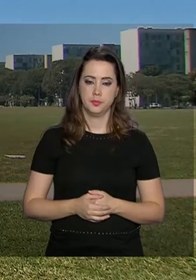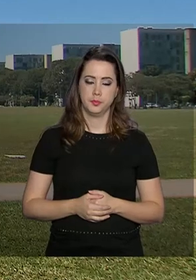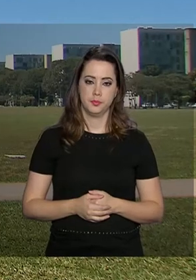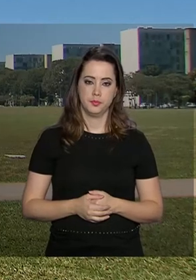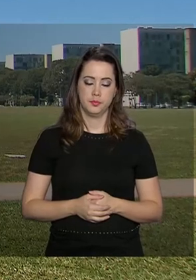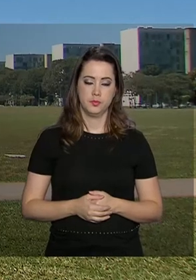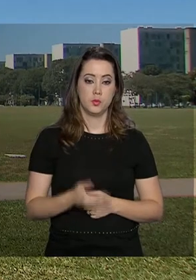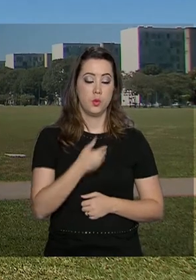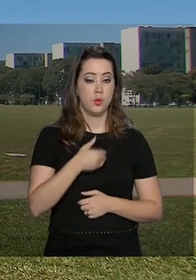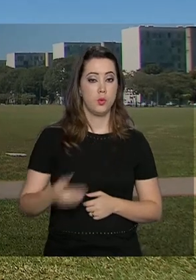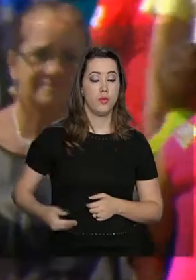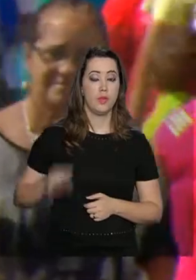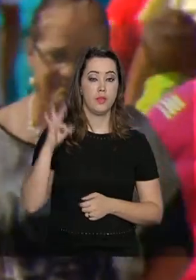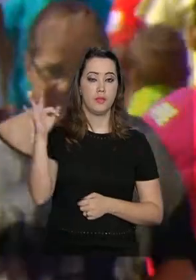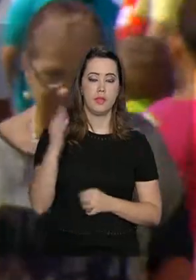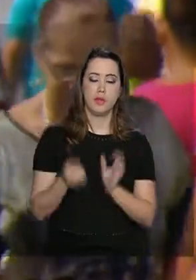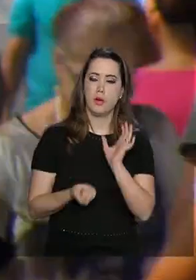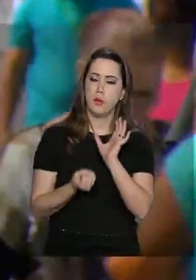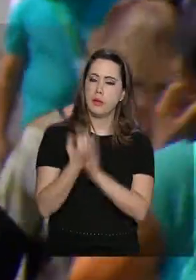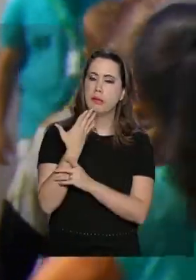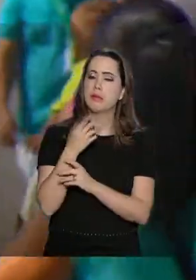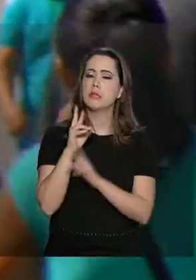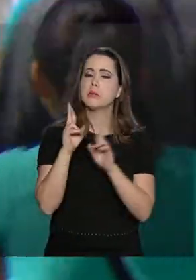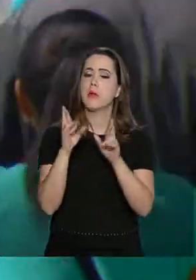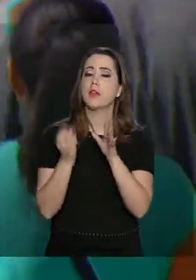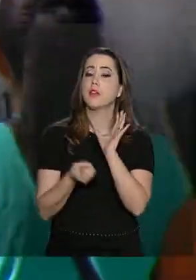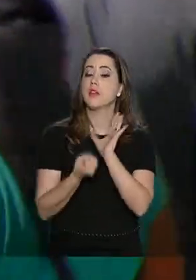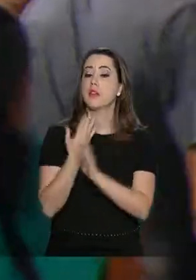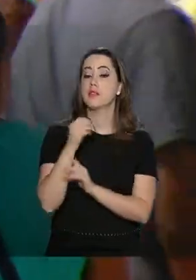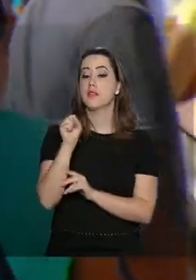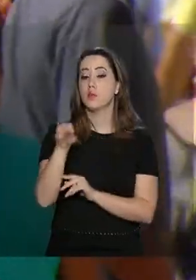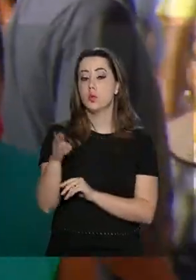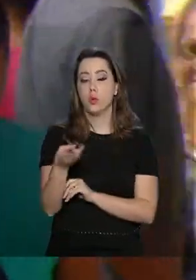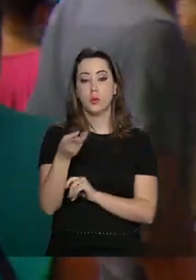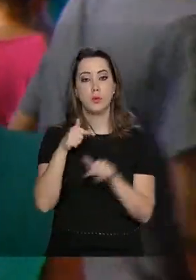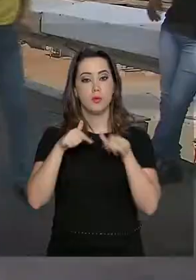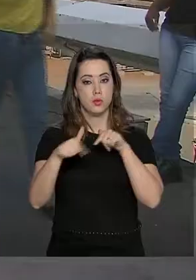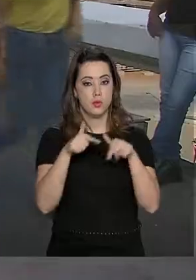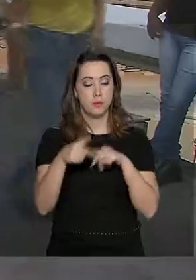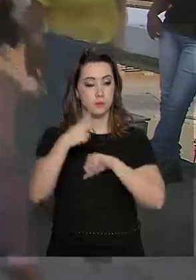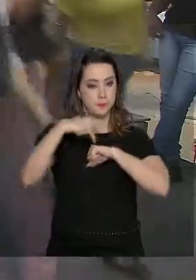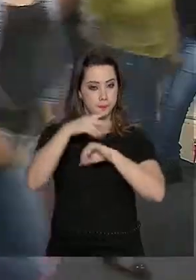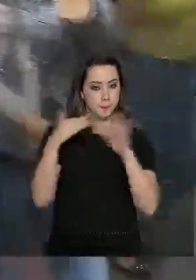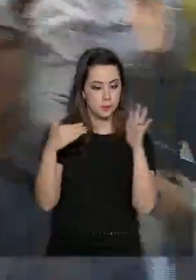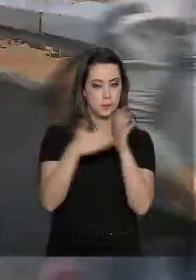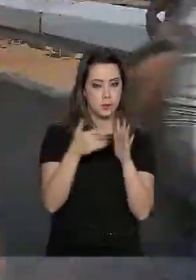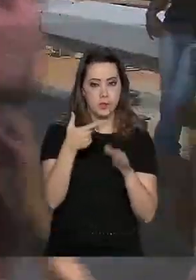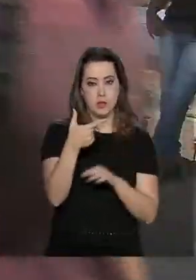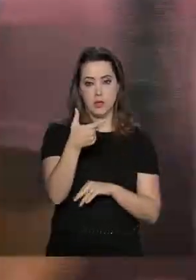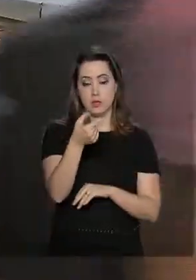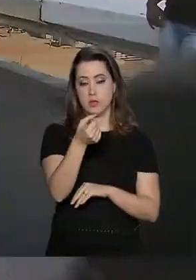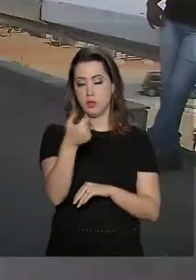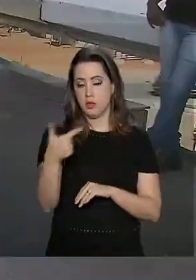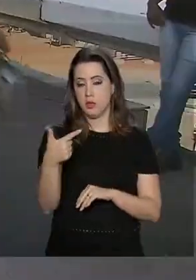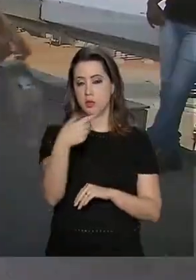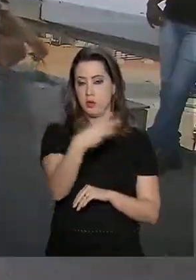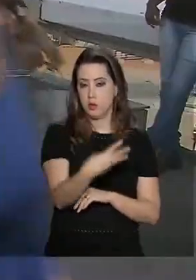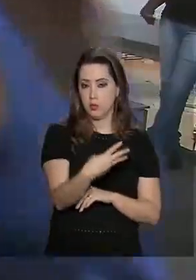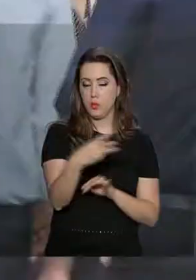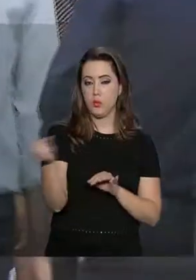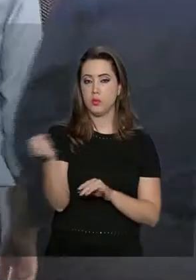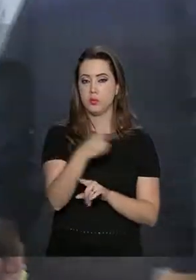O governo federal estima a criação de cerca de 8 milhões de empregos no país até 2023 com a nova